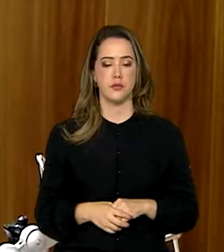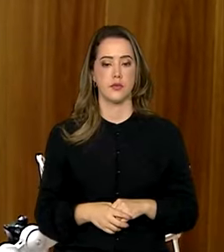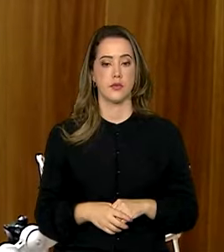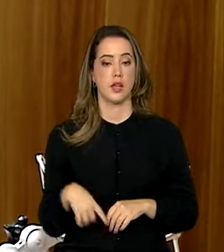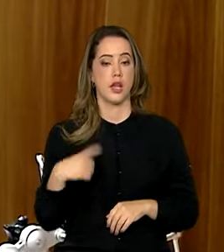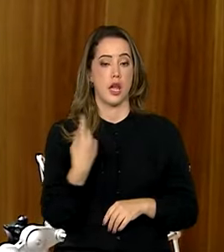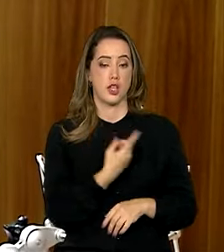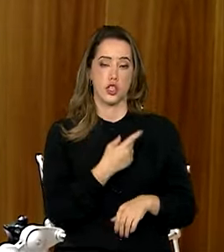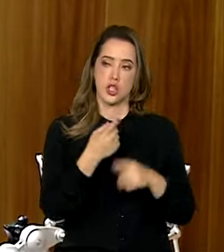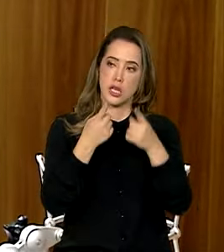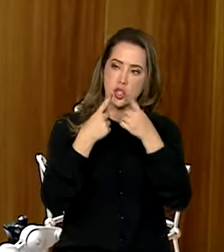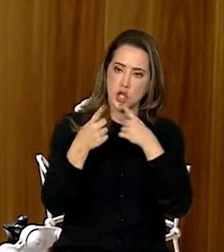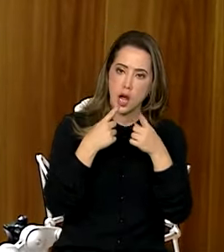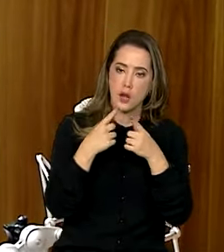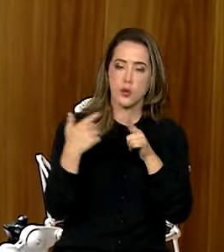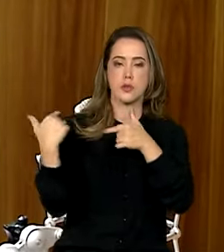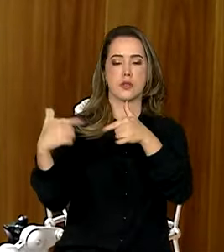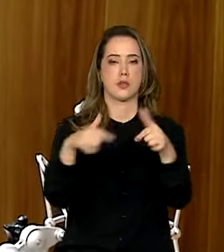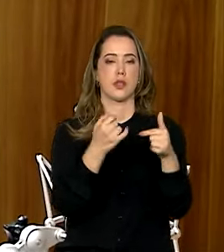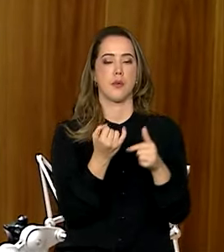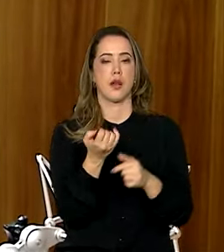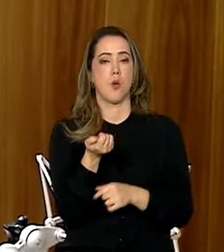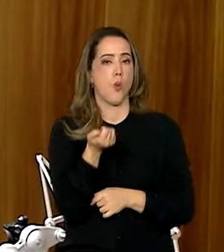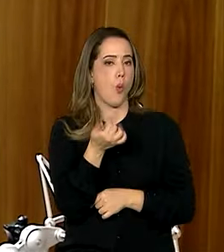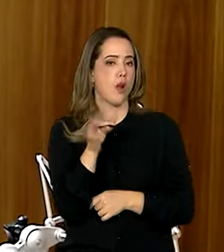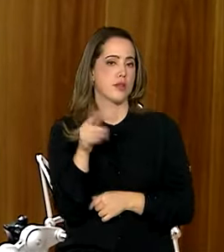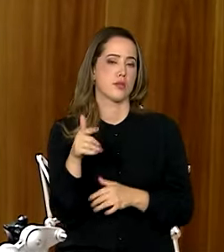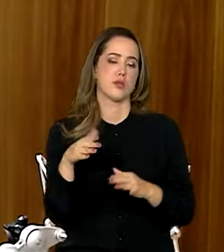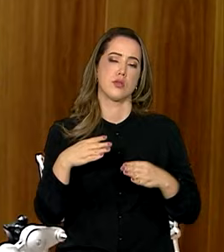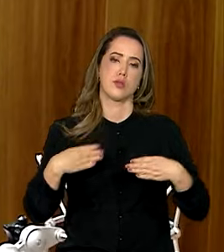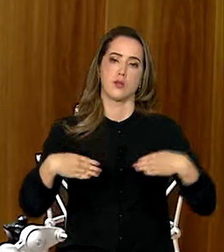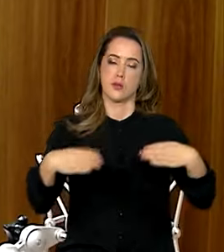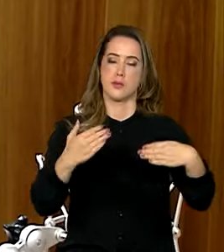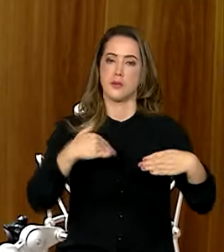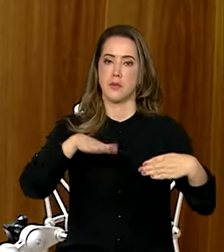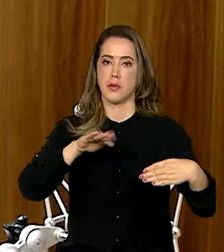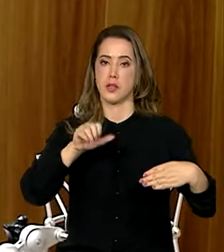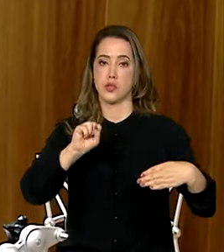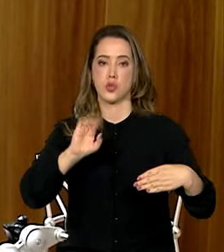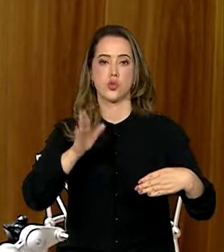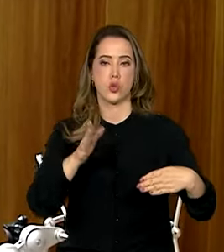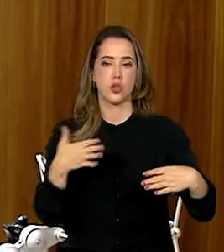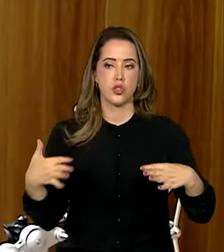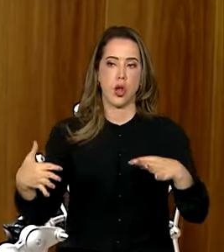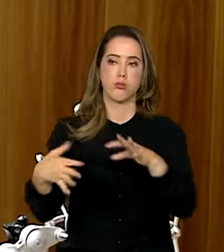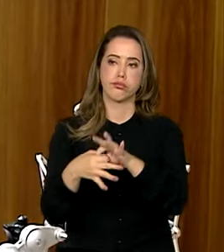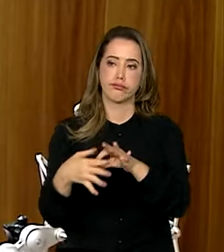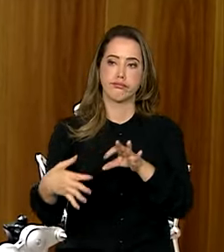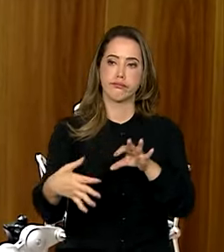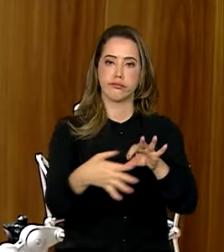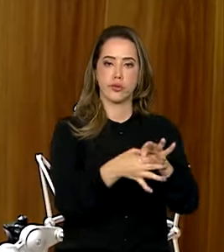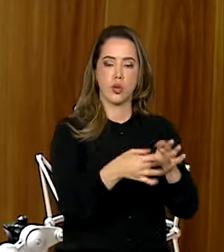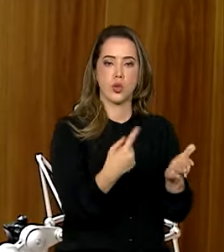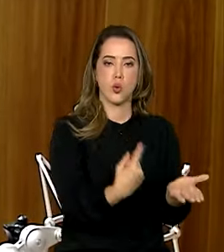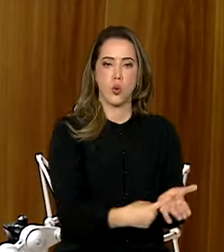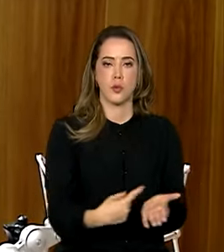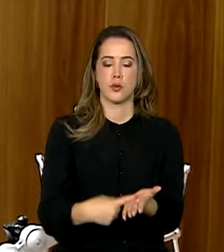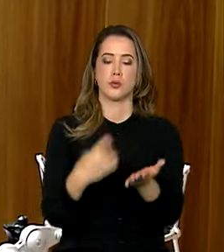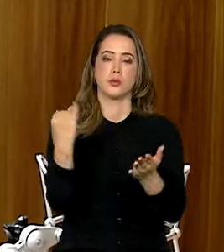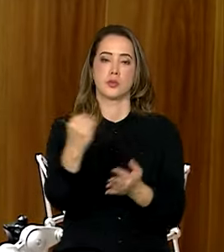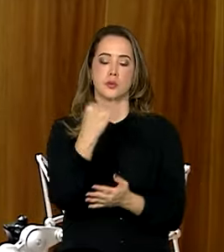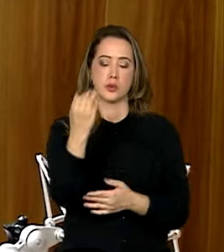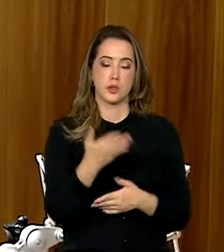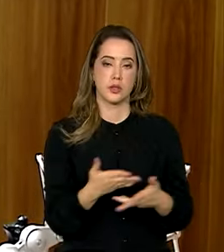diálogo e trabalhos com quase todos os ministérios, são mais de 18 ministérios que a gente já conseguiu avançar em pautas importantes e pertinentes.